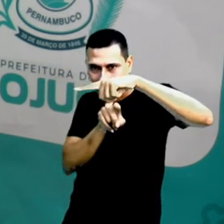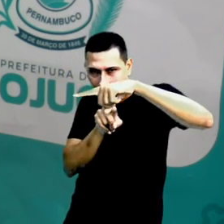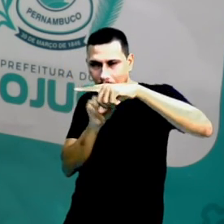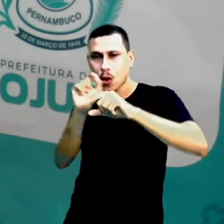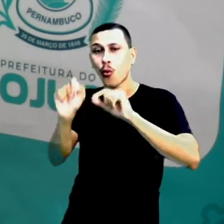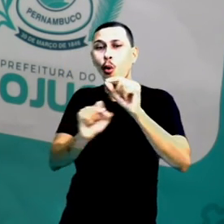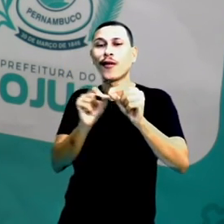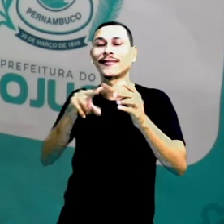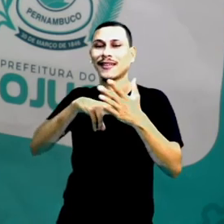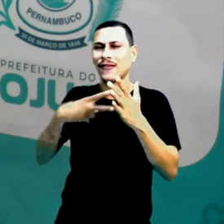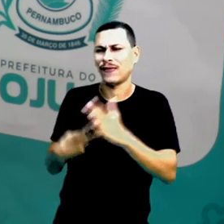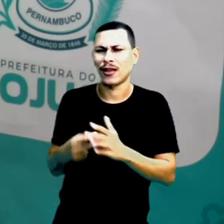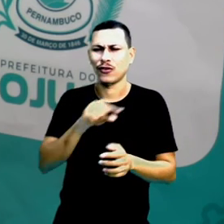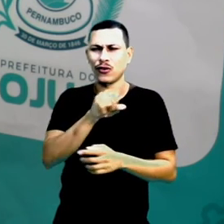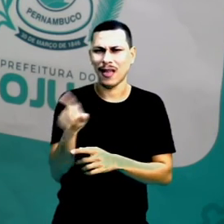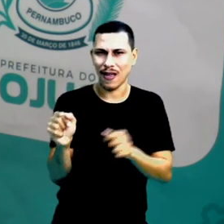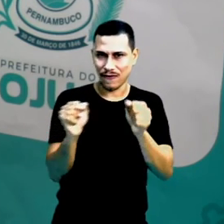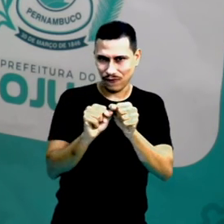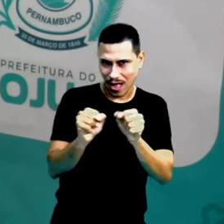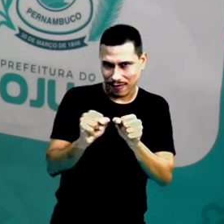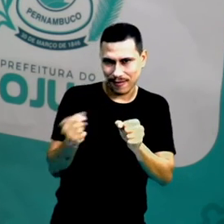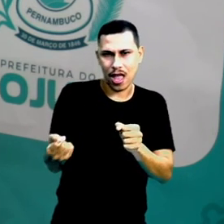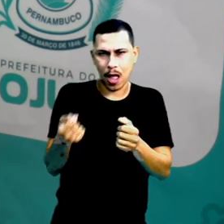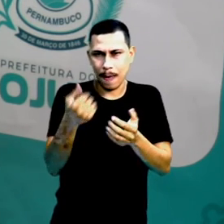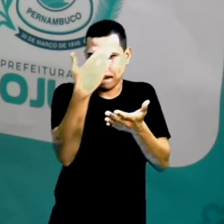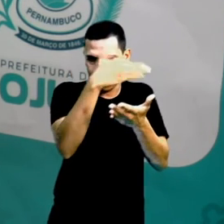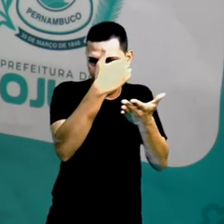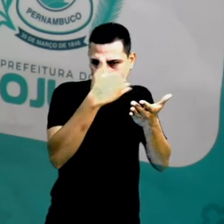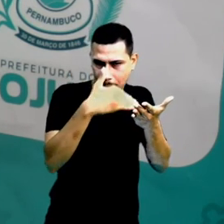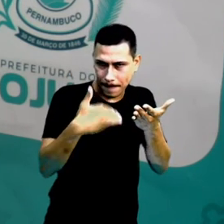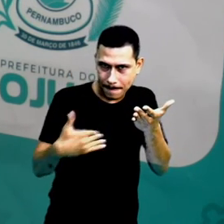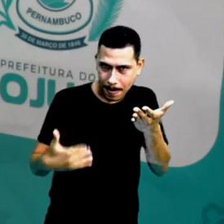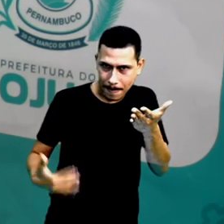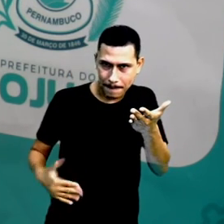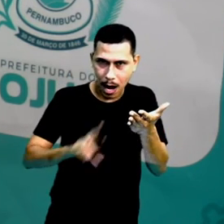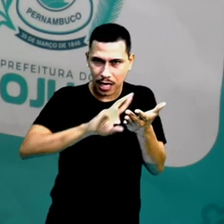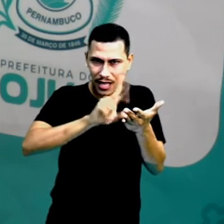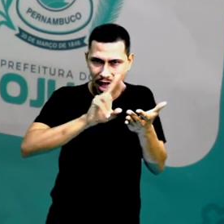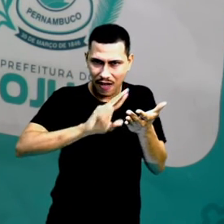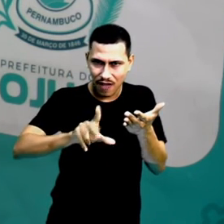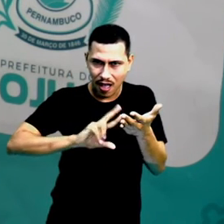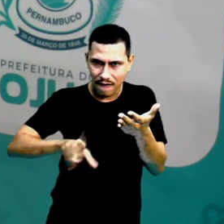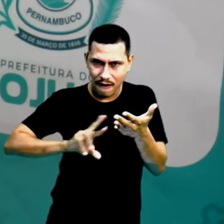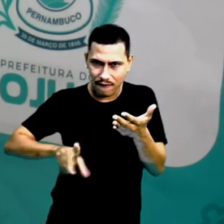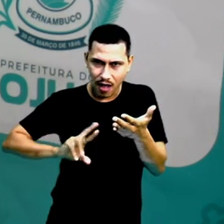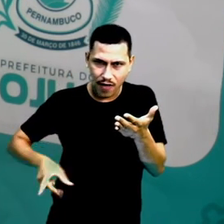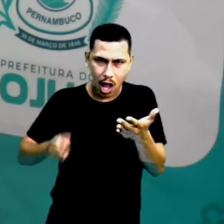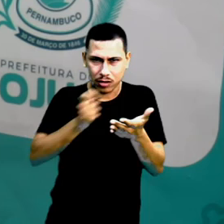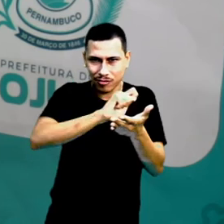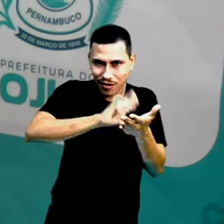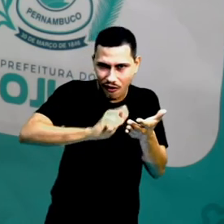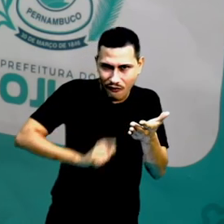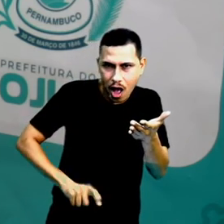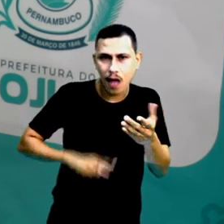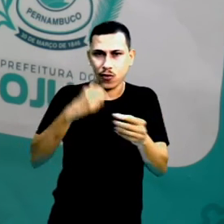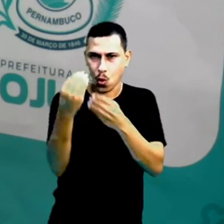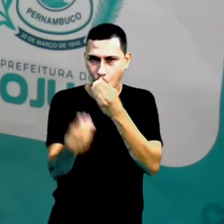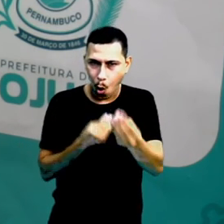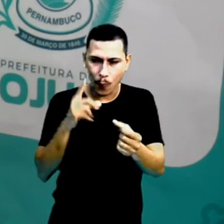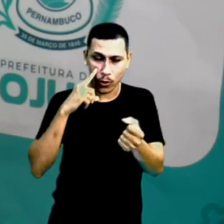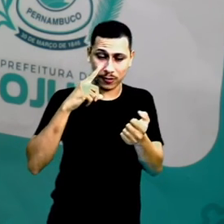perpendiculares? Vocês vão fazer uma lista no caderno sobre as diferenças, o que são e como vocês podem